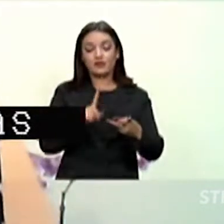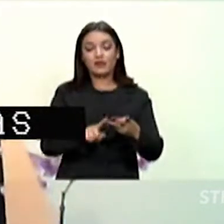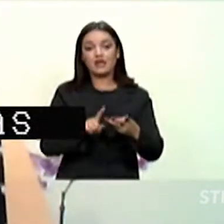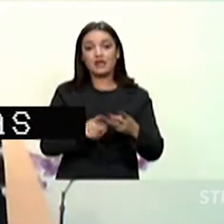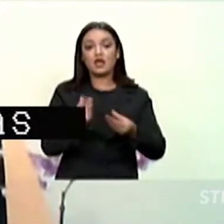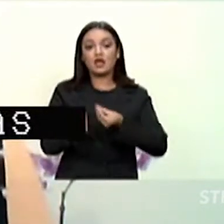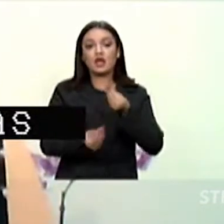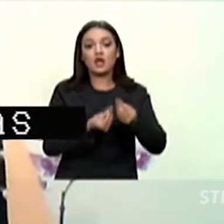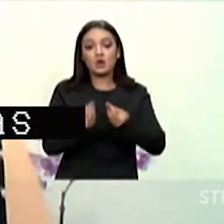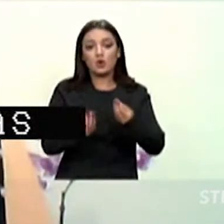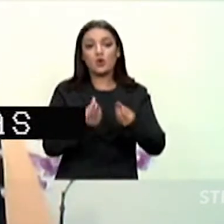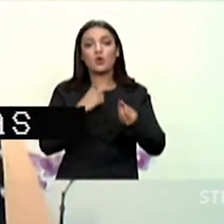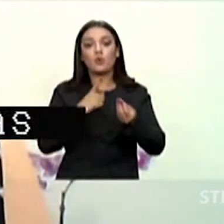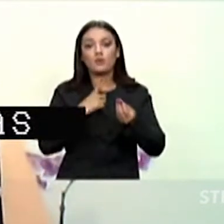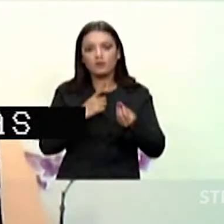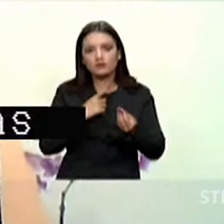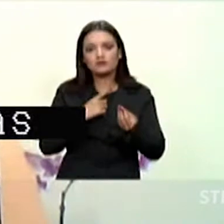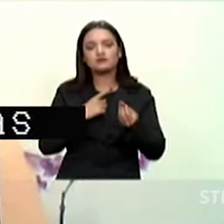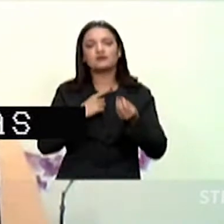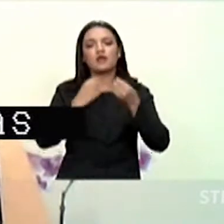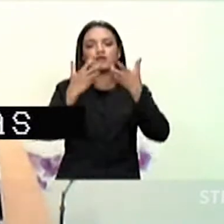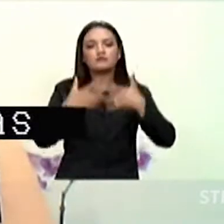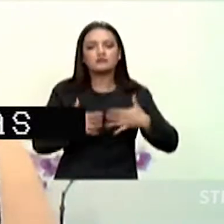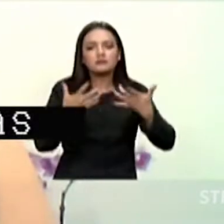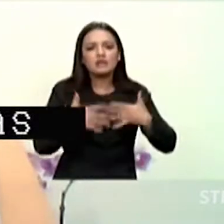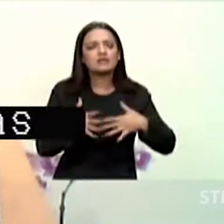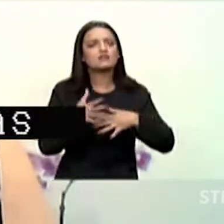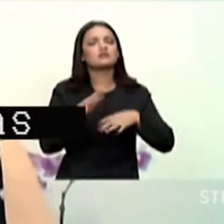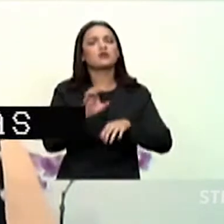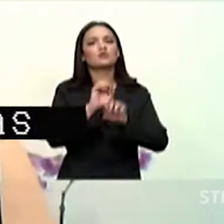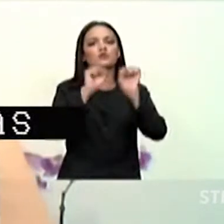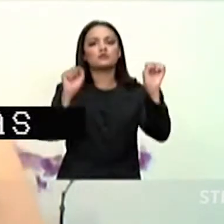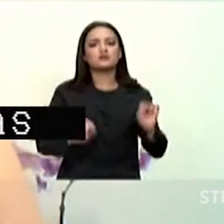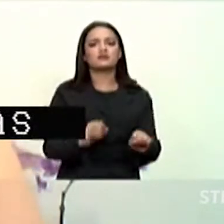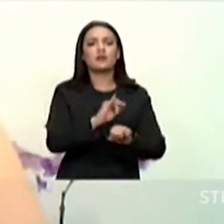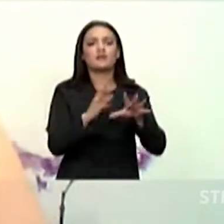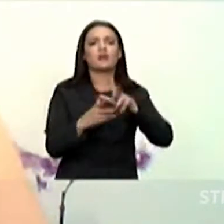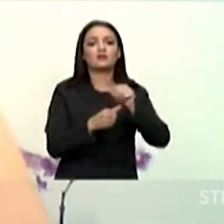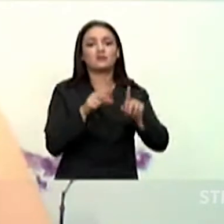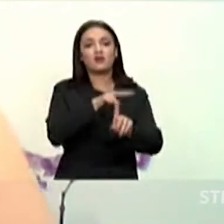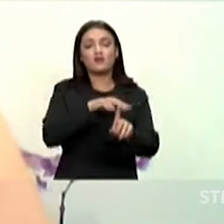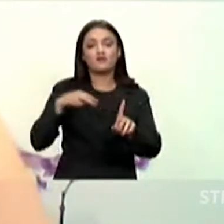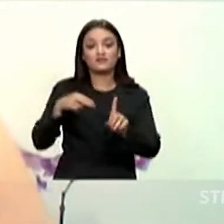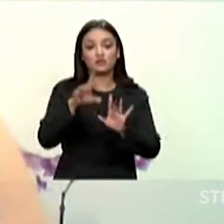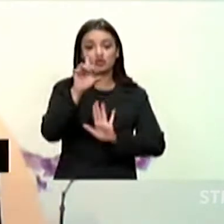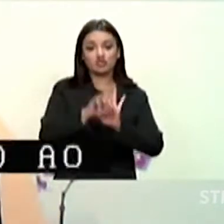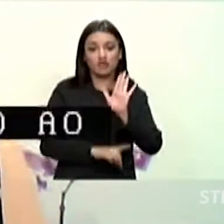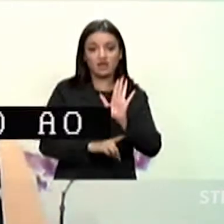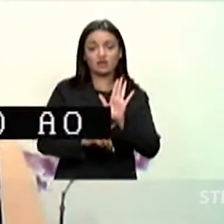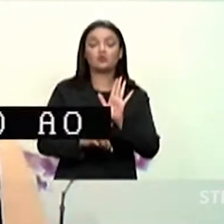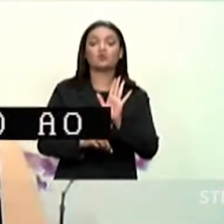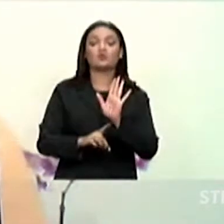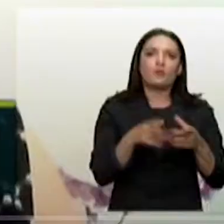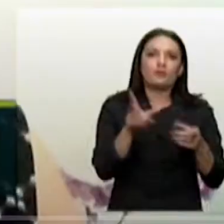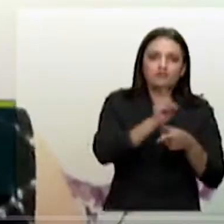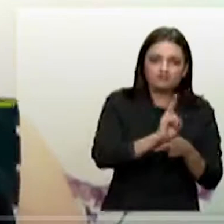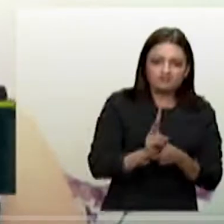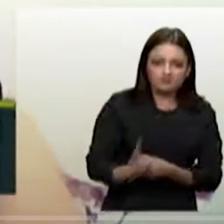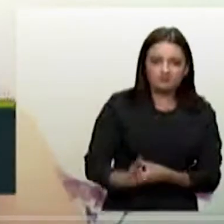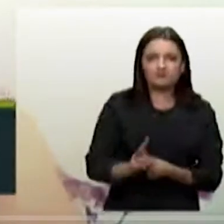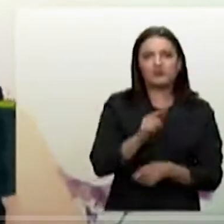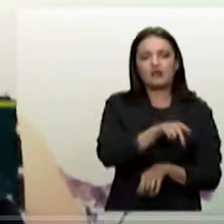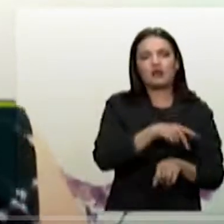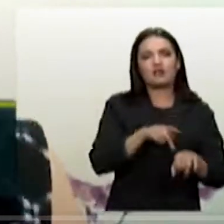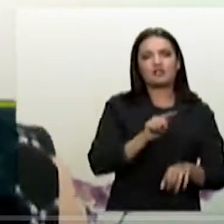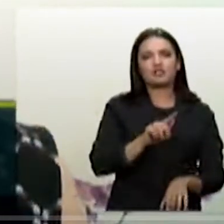normativo dos comentários gerais no sistema internacional, nem como a visão do direito à educação inclusiva na ótica do mencionado Comitê da ONU, a qual